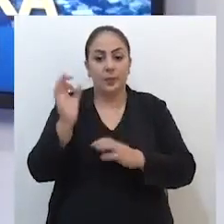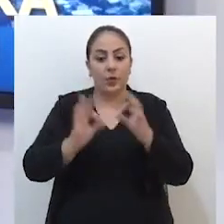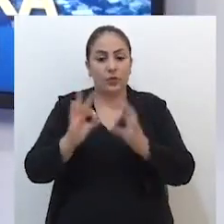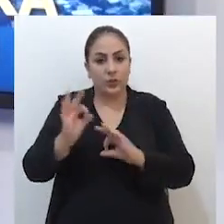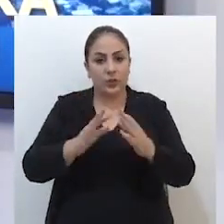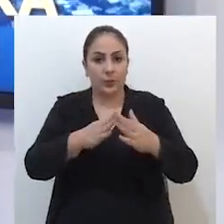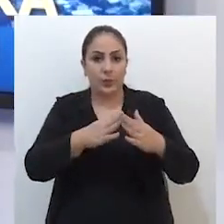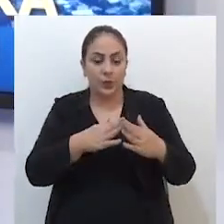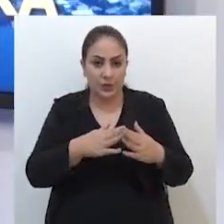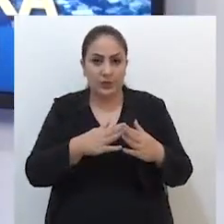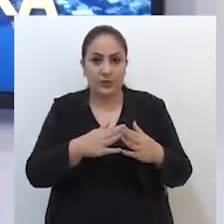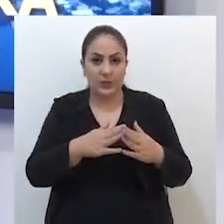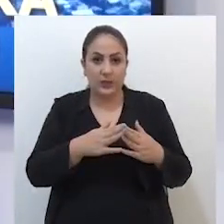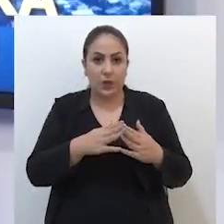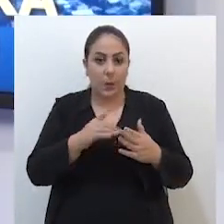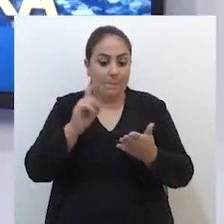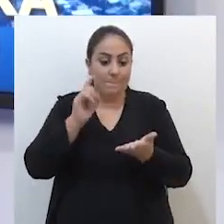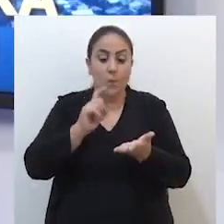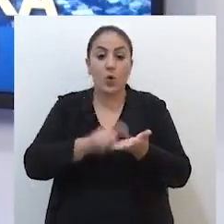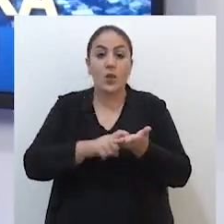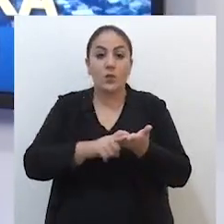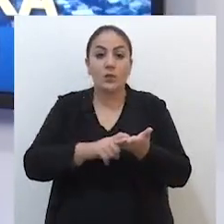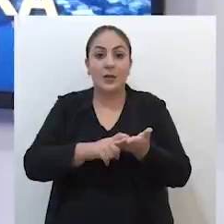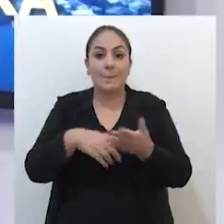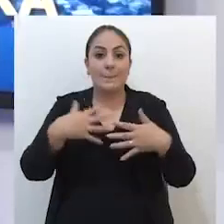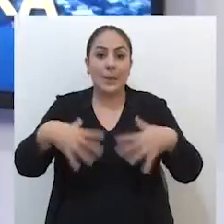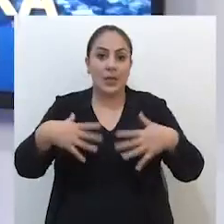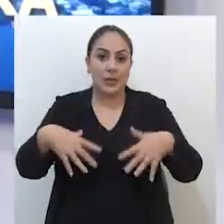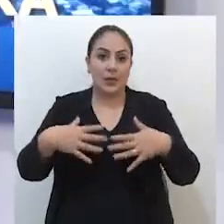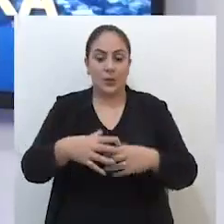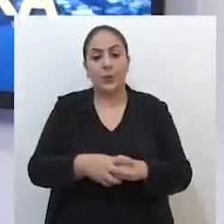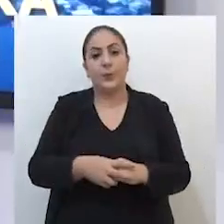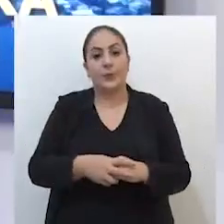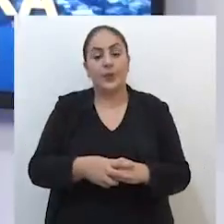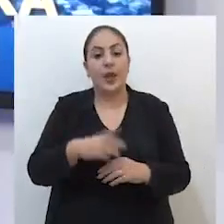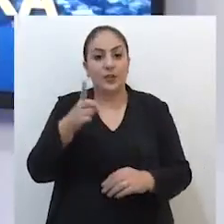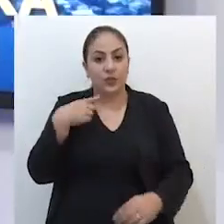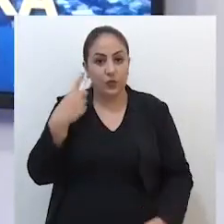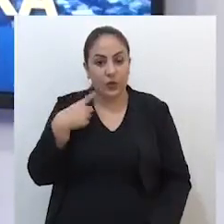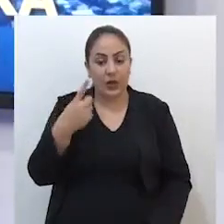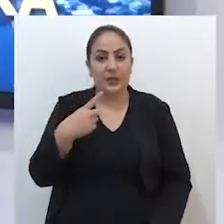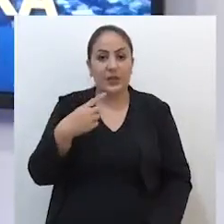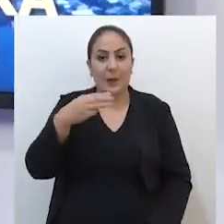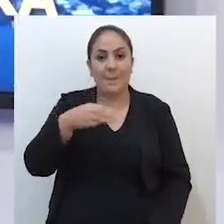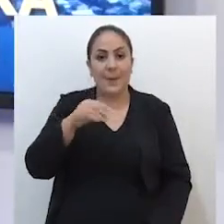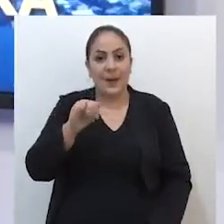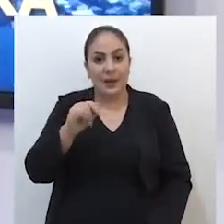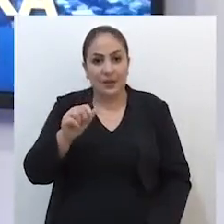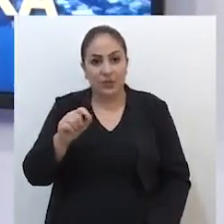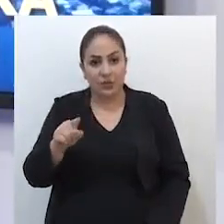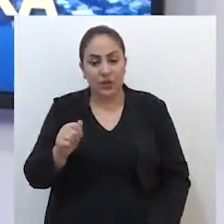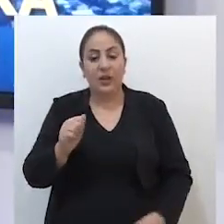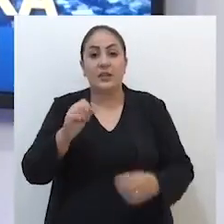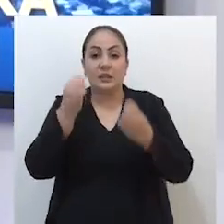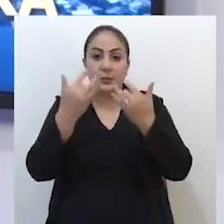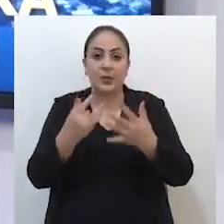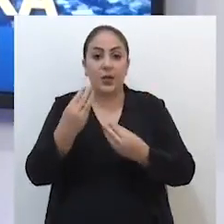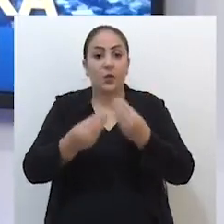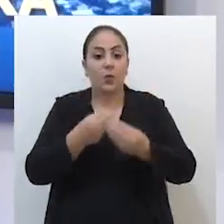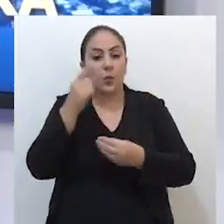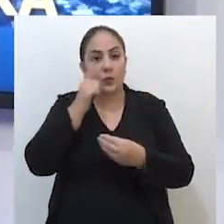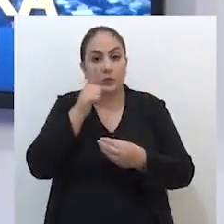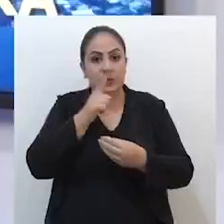projetos de proteção como um botão de pânico. A advogada Mayaja Franklin de Freitas explica como